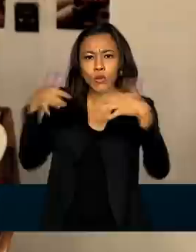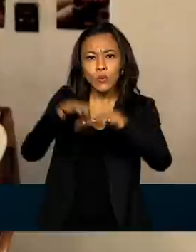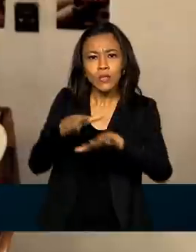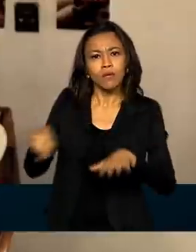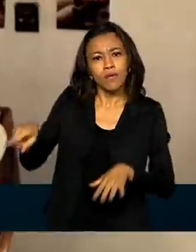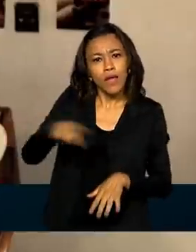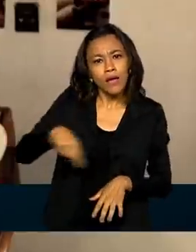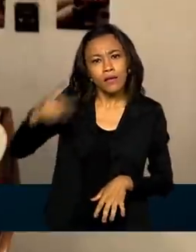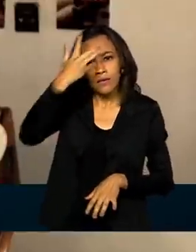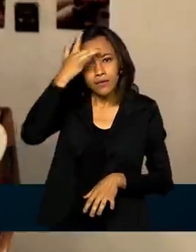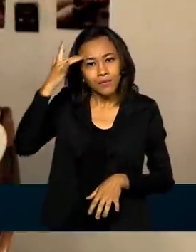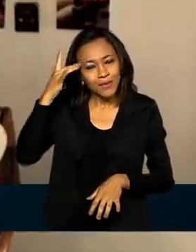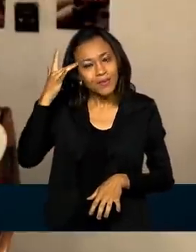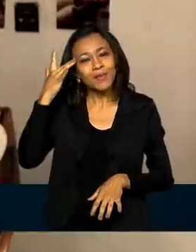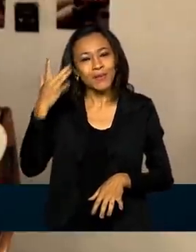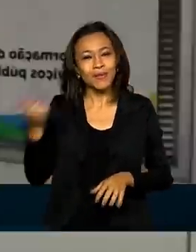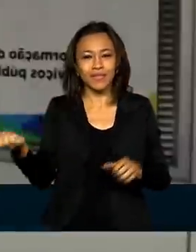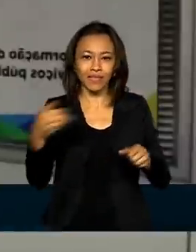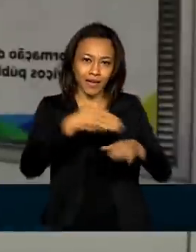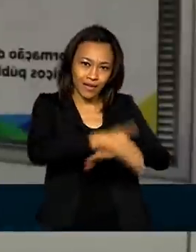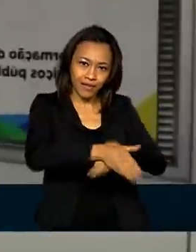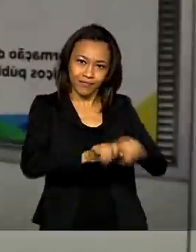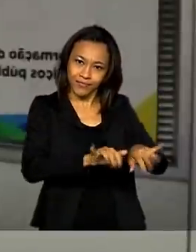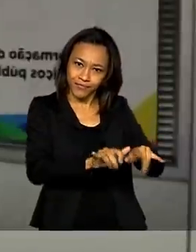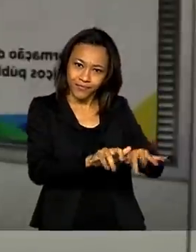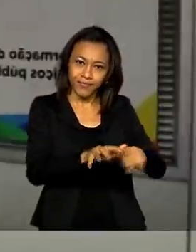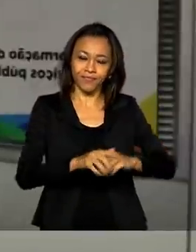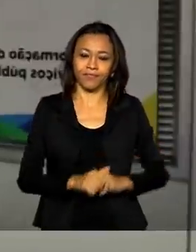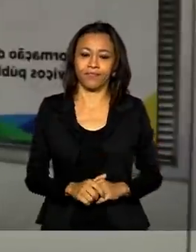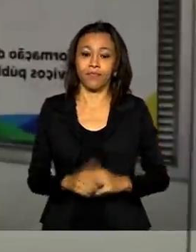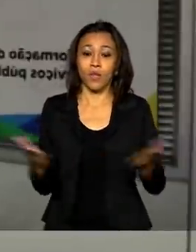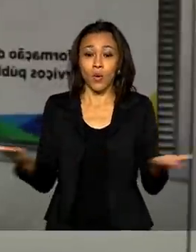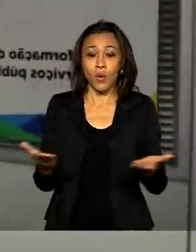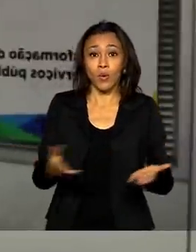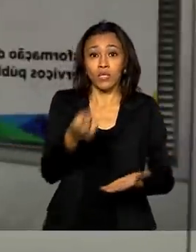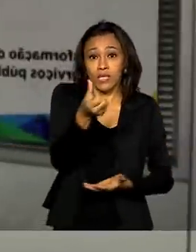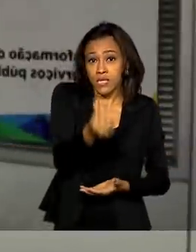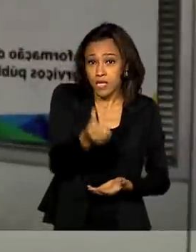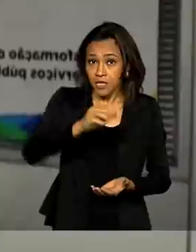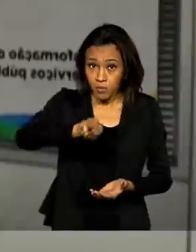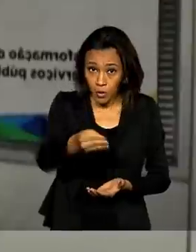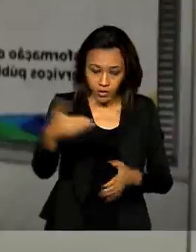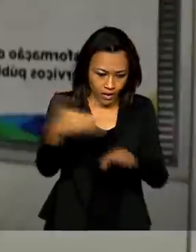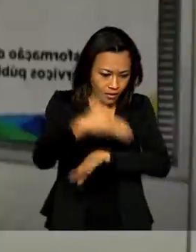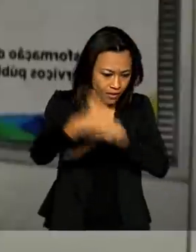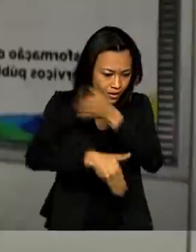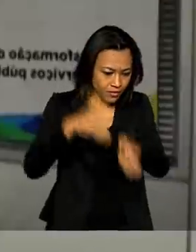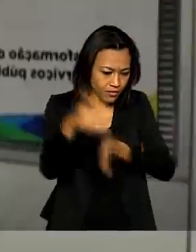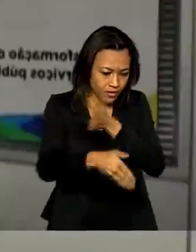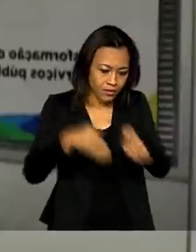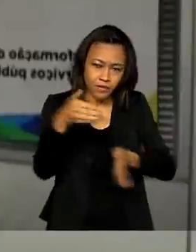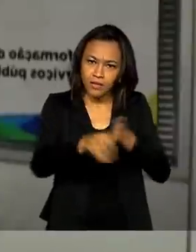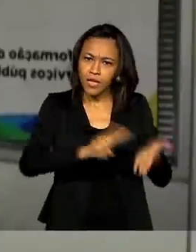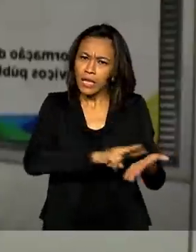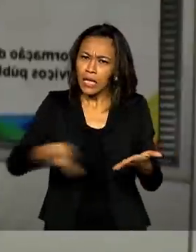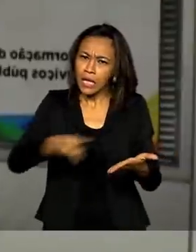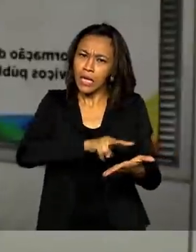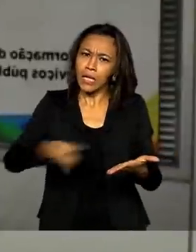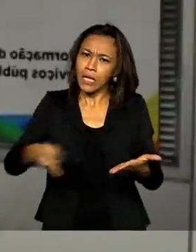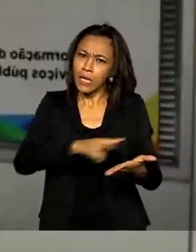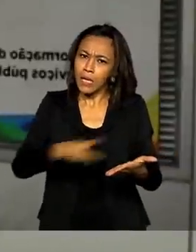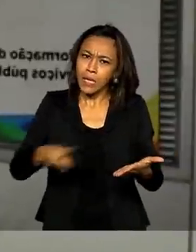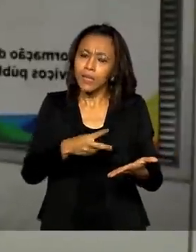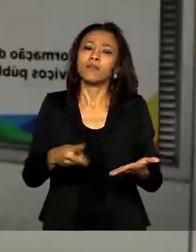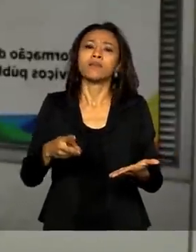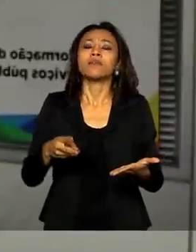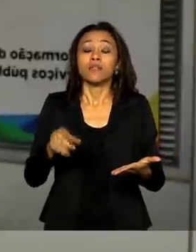cidadãos no mundo digital. Hoje já são mais de 6 milhões de acessos diários e traduções diárias na ferramenta. Esse